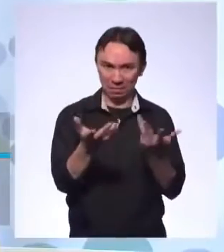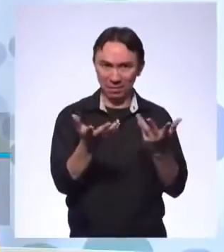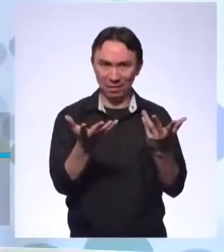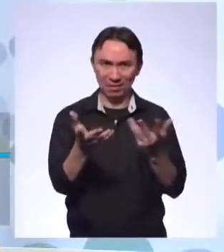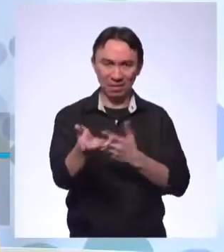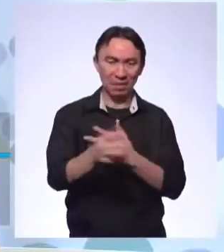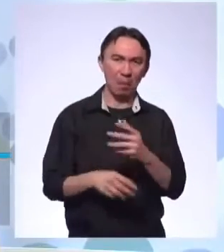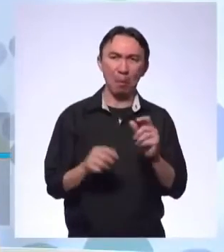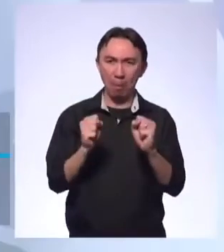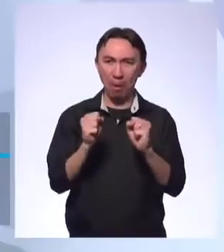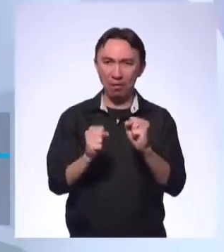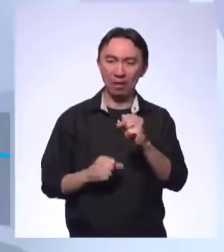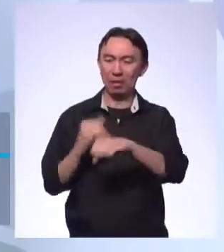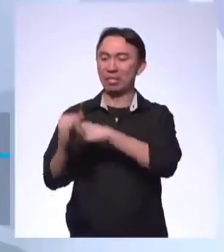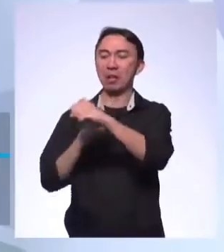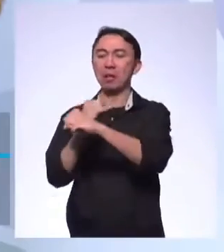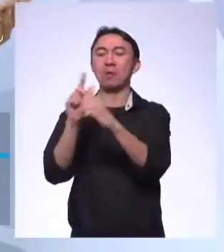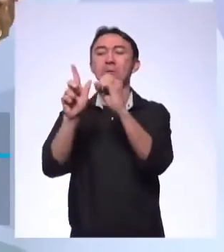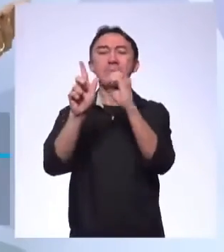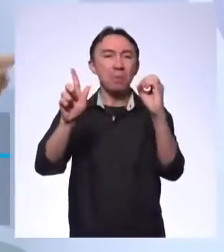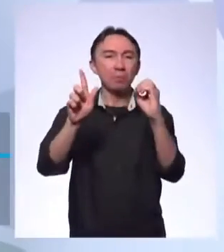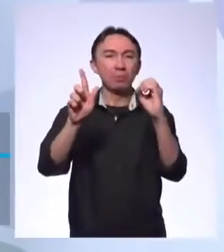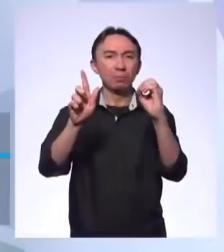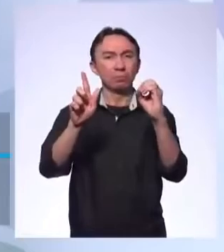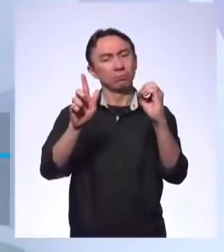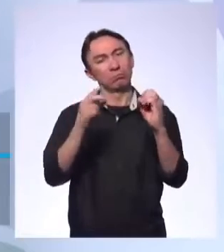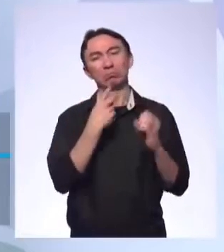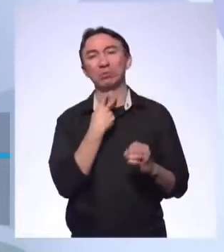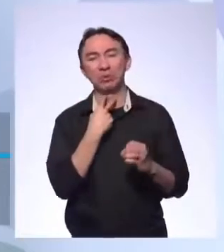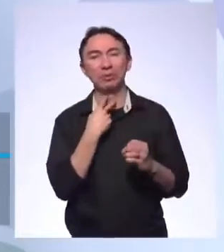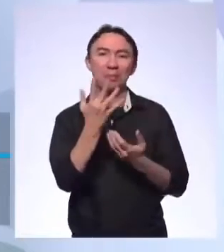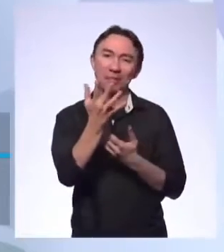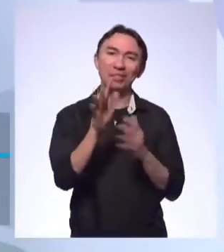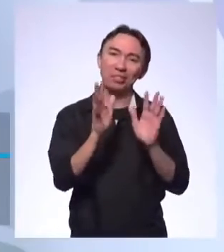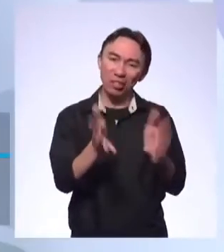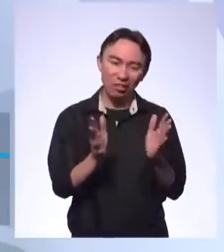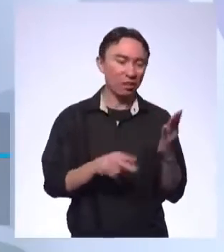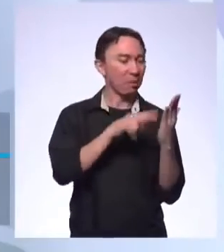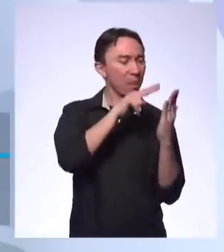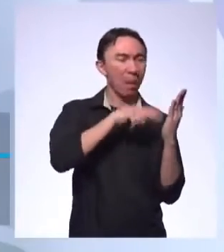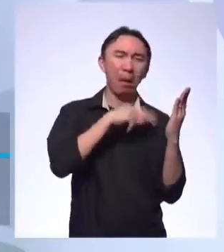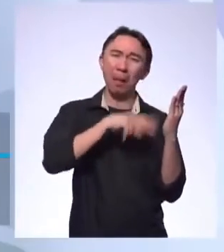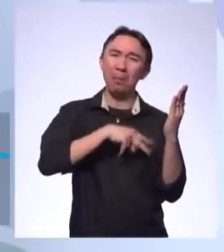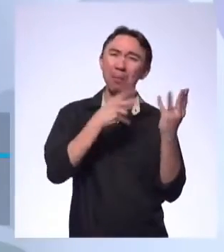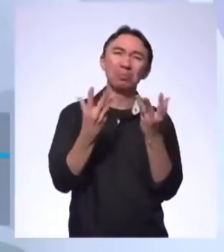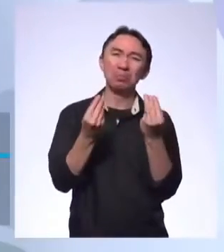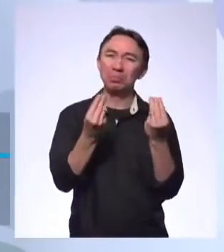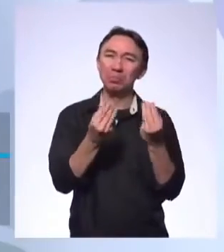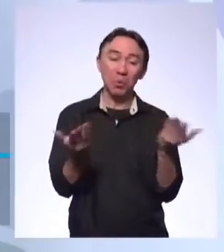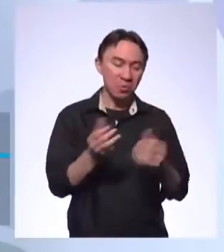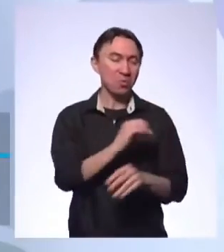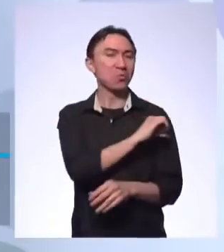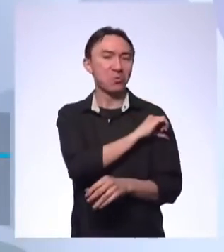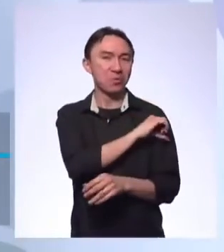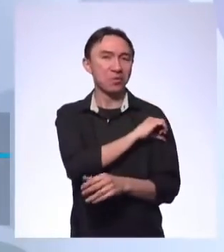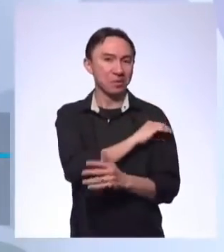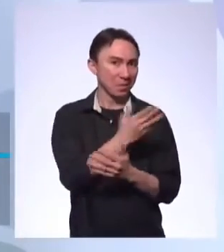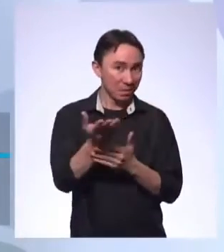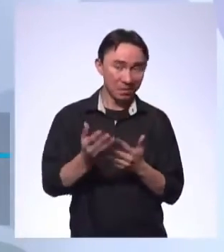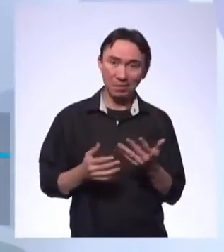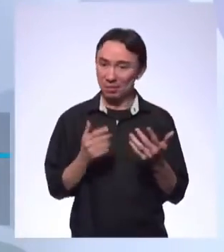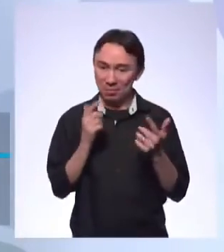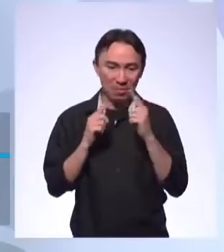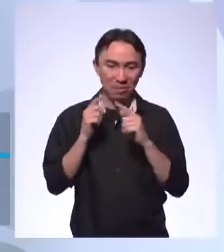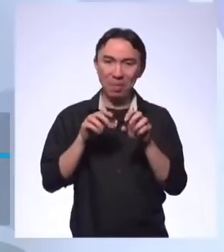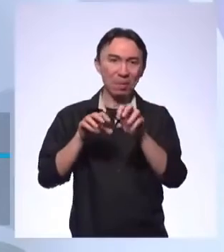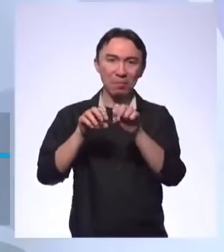Só que ele já vai ter tido mais leituras acumuladas. Mais base. Que hoje, no nono ano, a gente está formando. Então, se eu fosse você, quando a